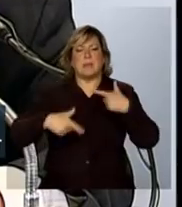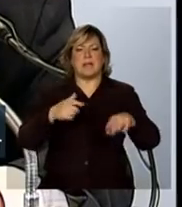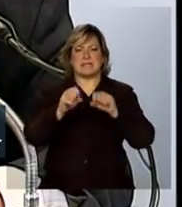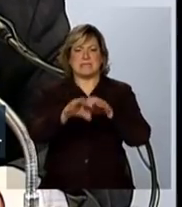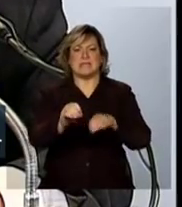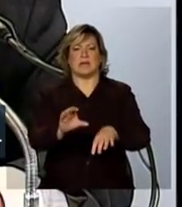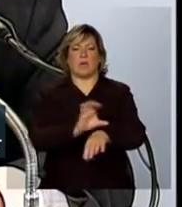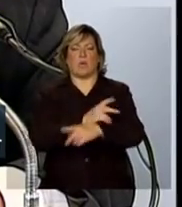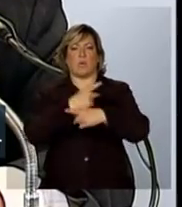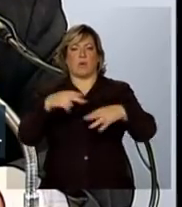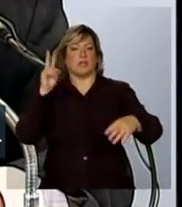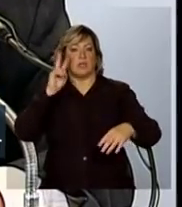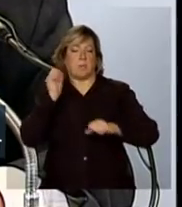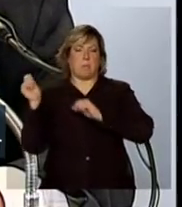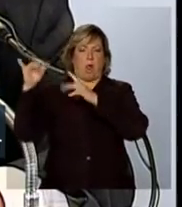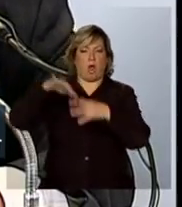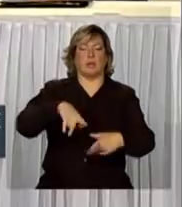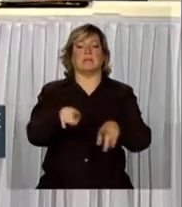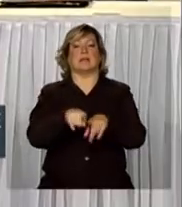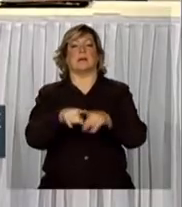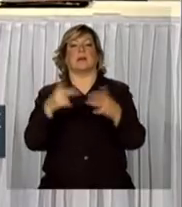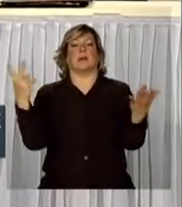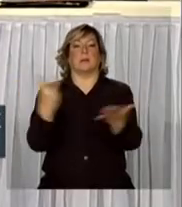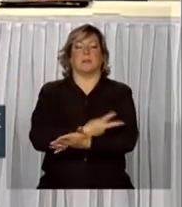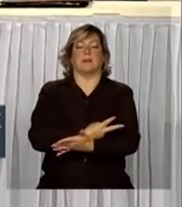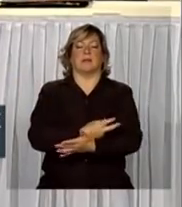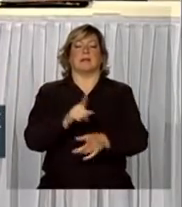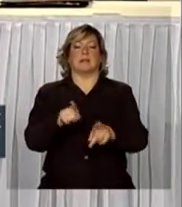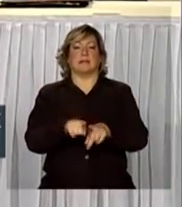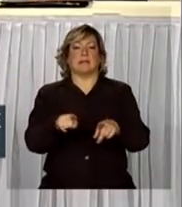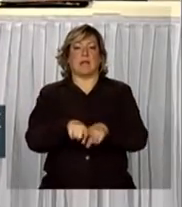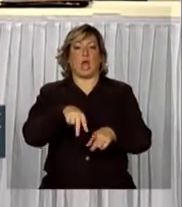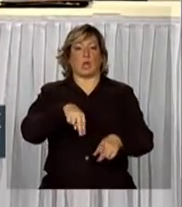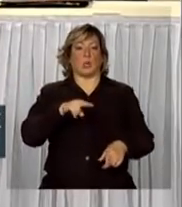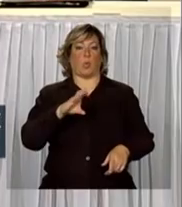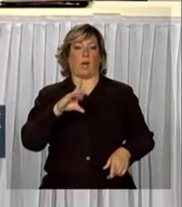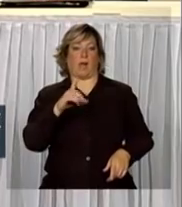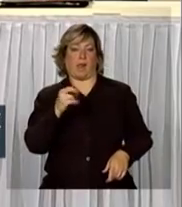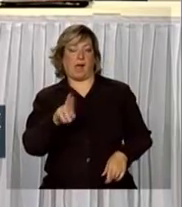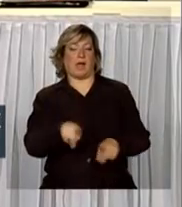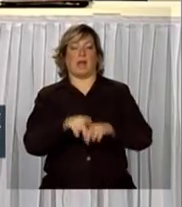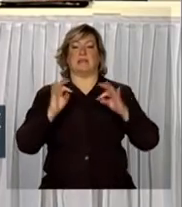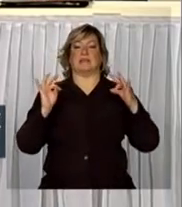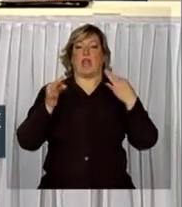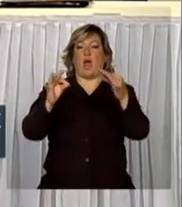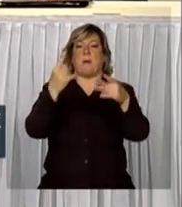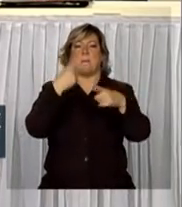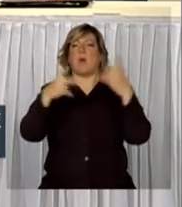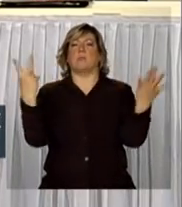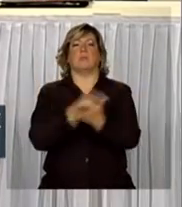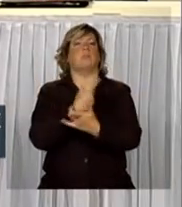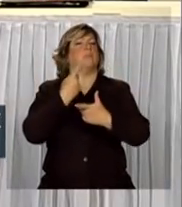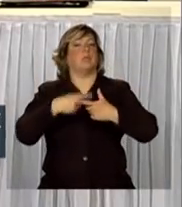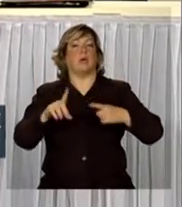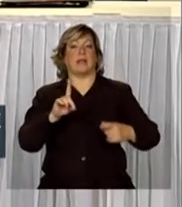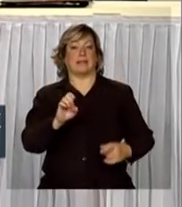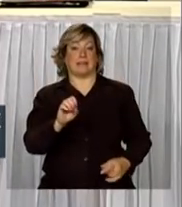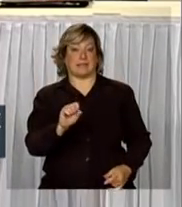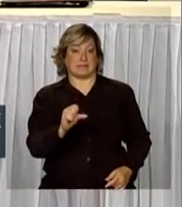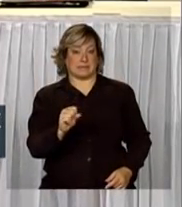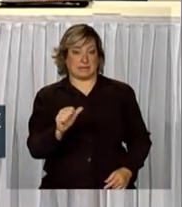desastres tecnológicos, desastres nucleares. Fomos dando